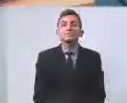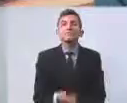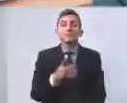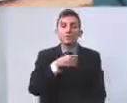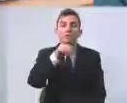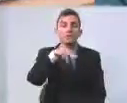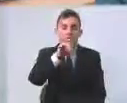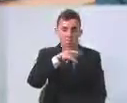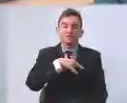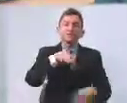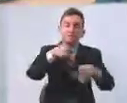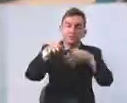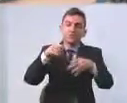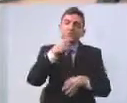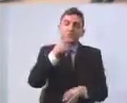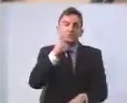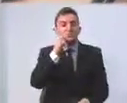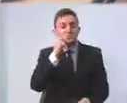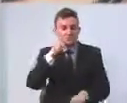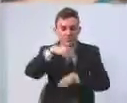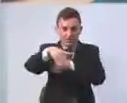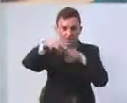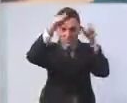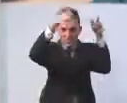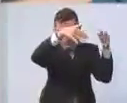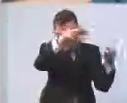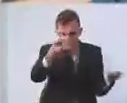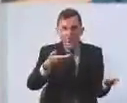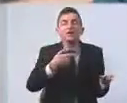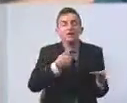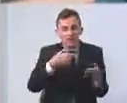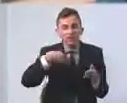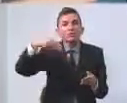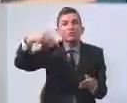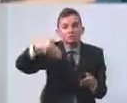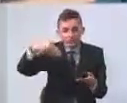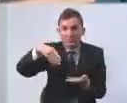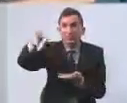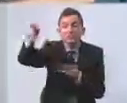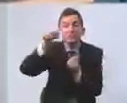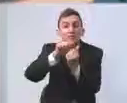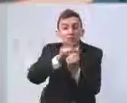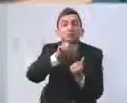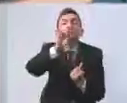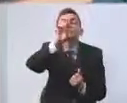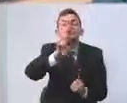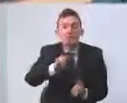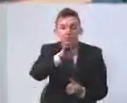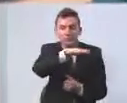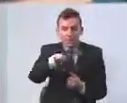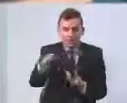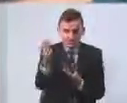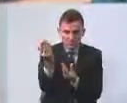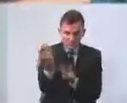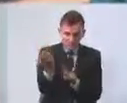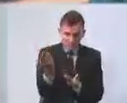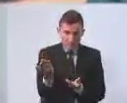participo do Conselho Municipal de Assistência Social e dos Direitos da Criança e Adolescente.